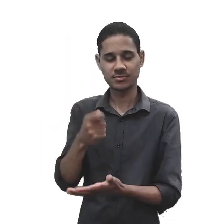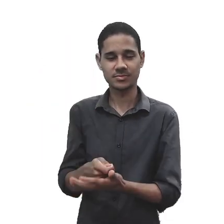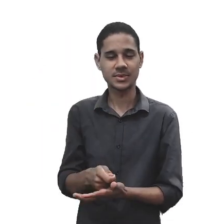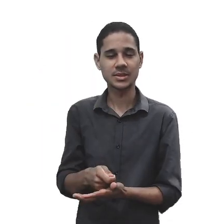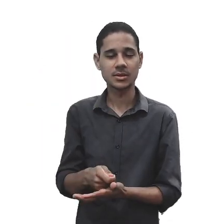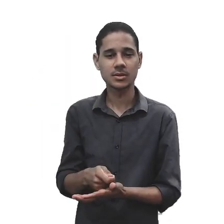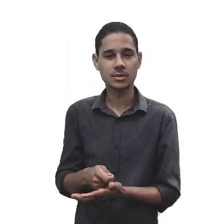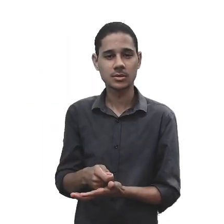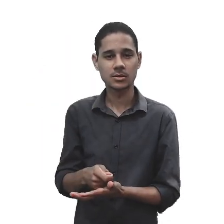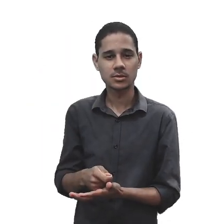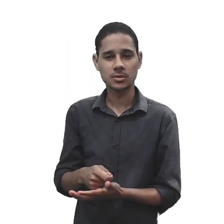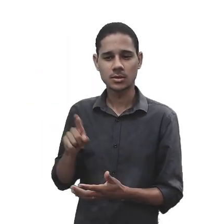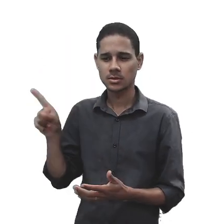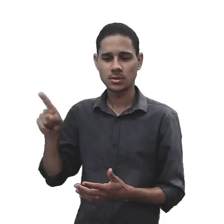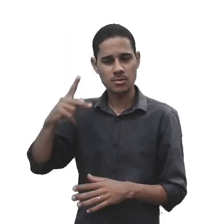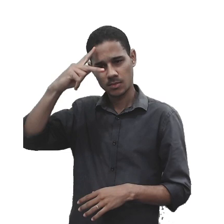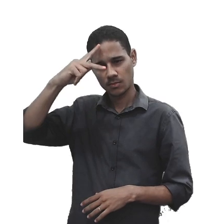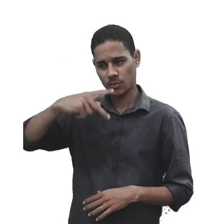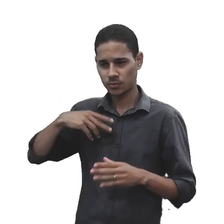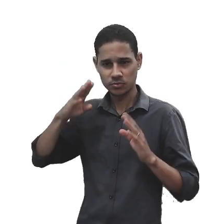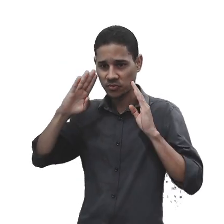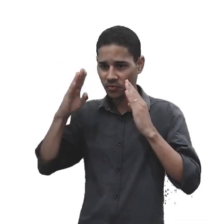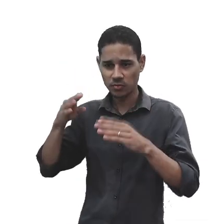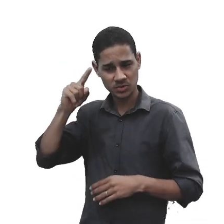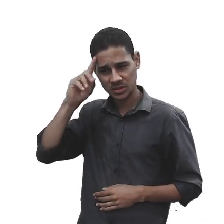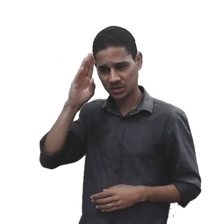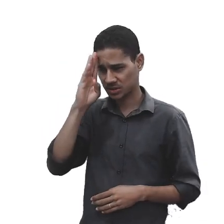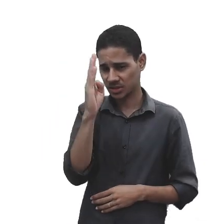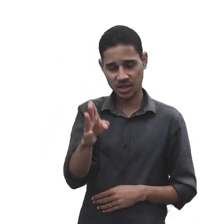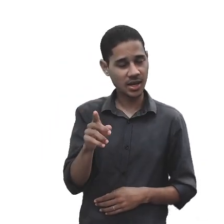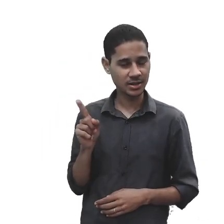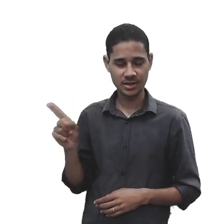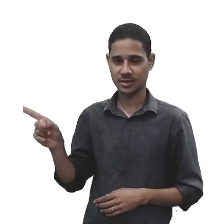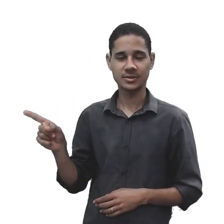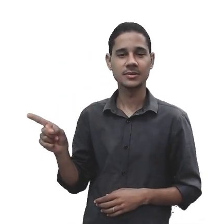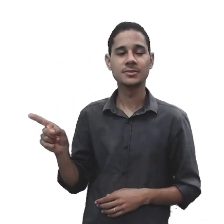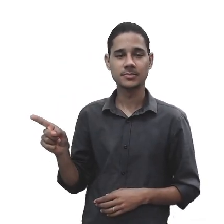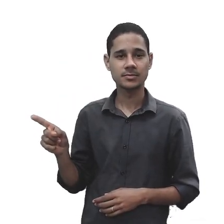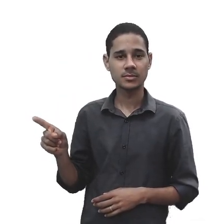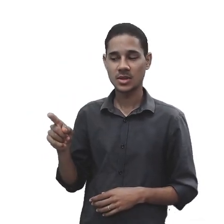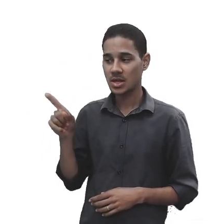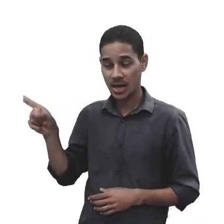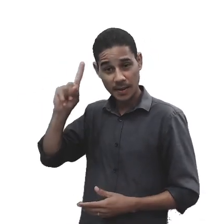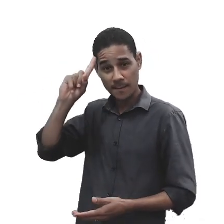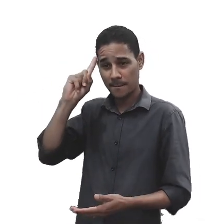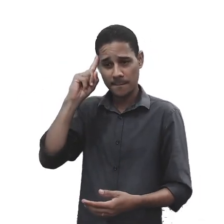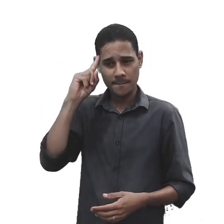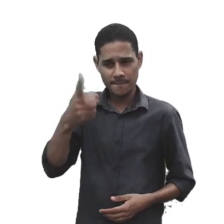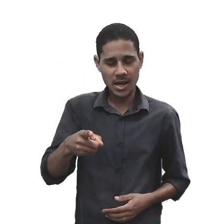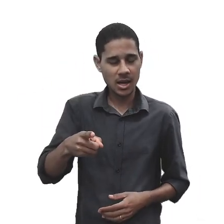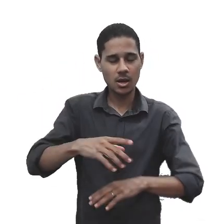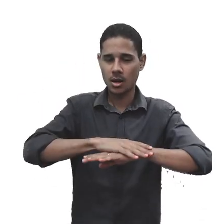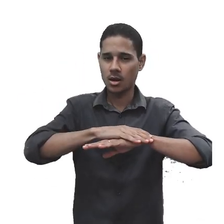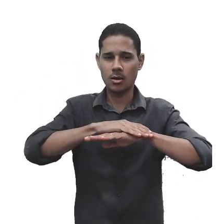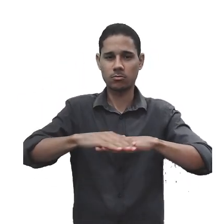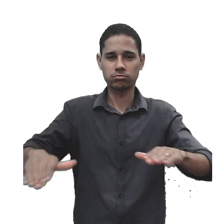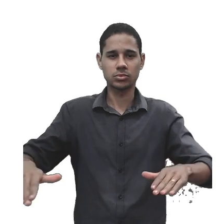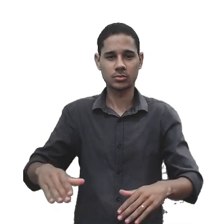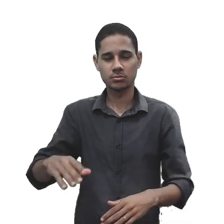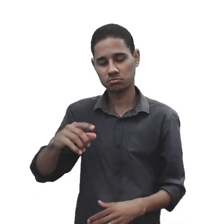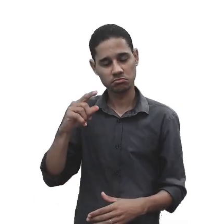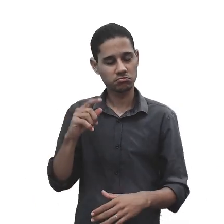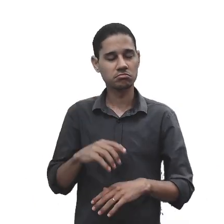gestão mais conservadora, mais direta. É um ponto final. A decisão, para ele, é a do